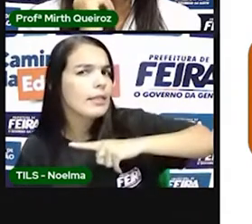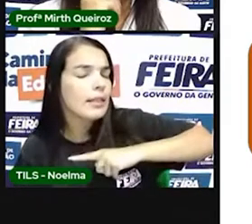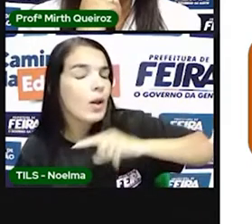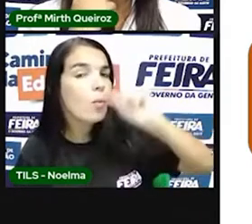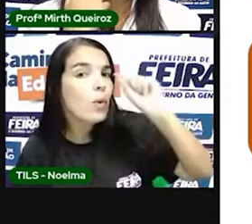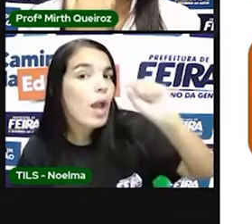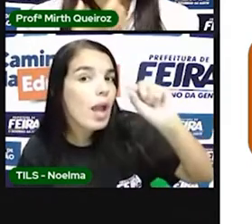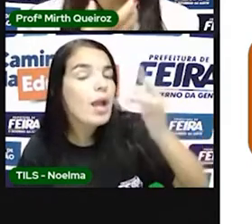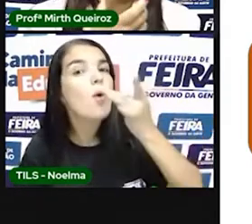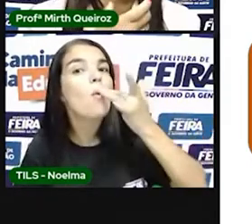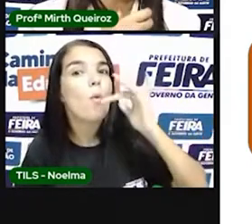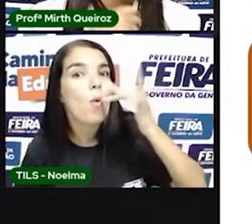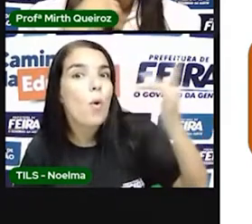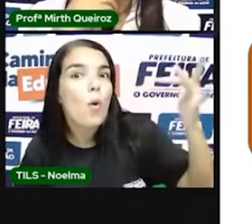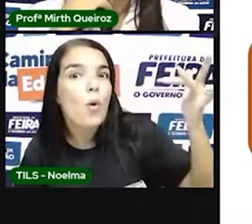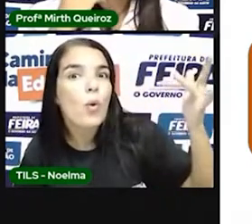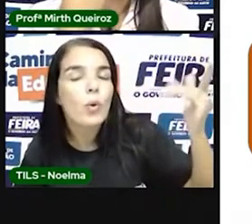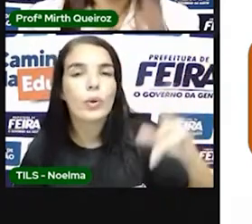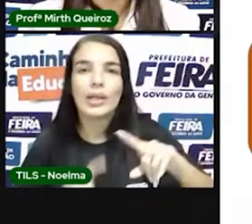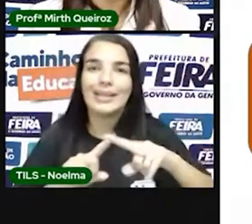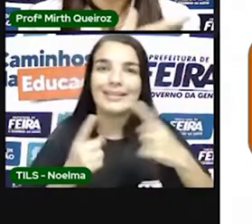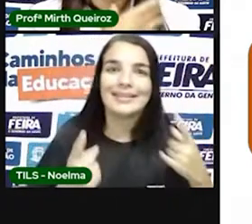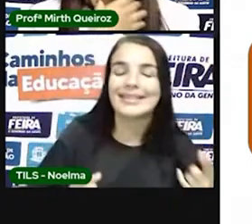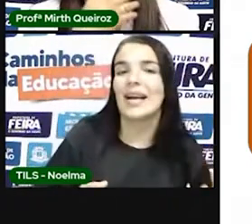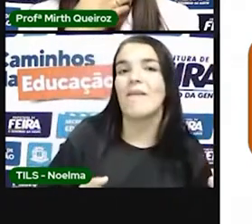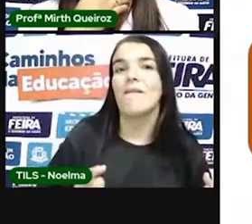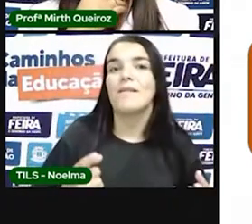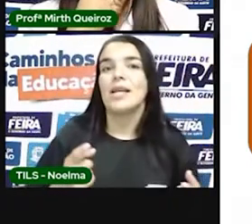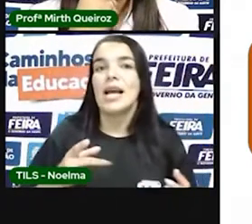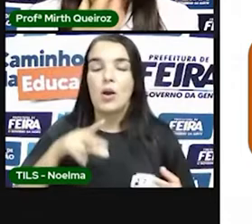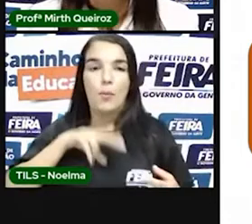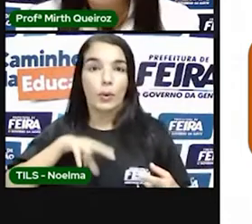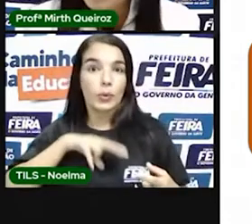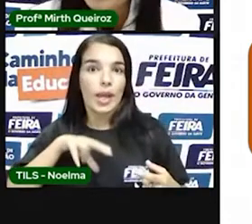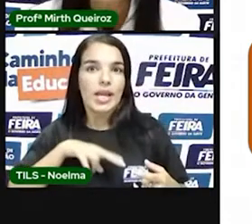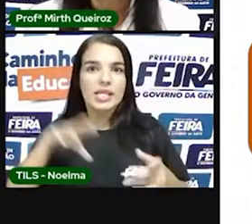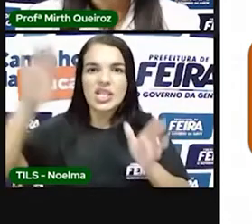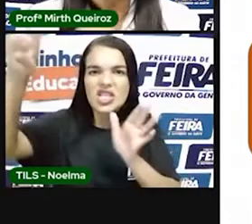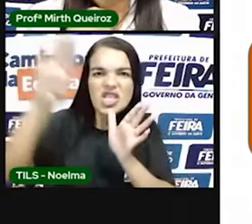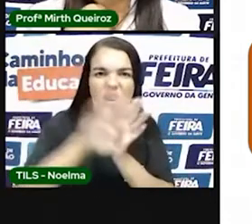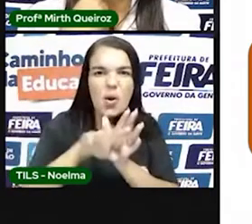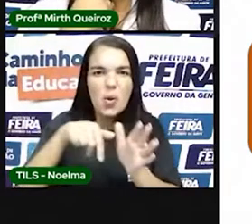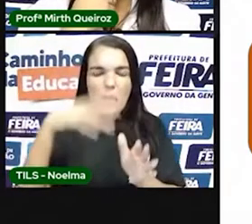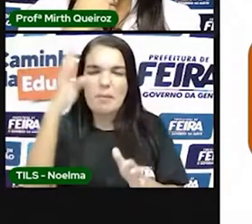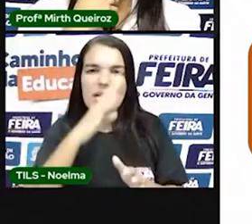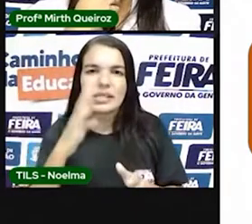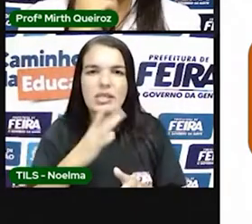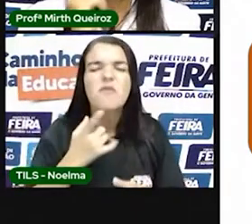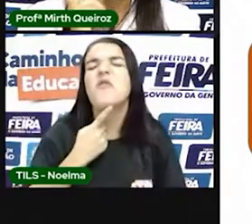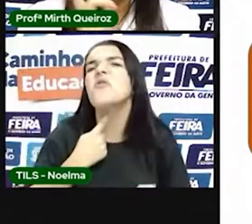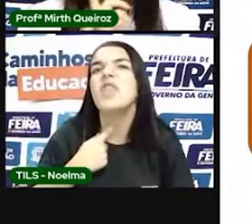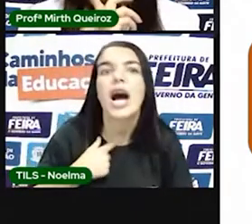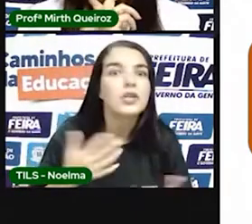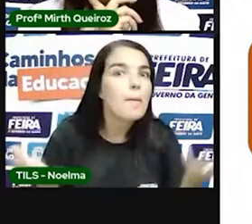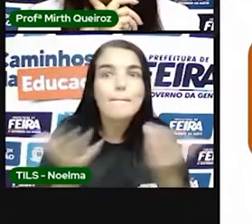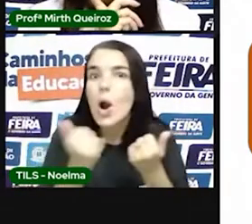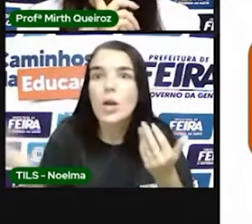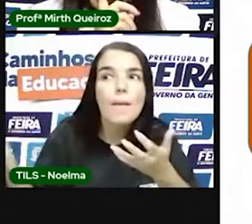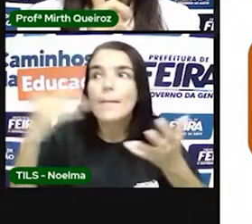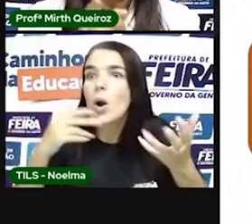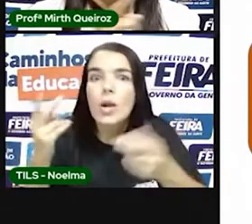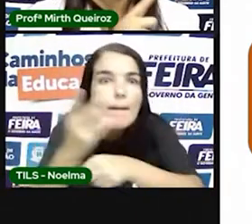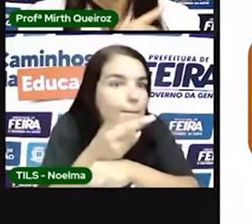criassem uma expectativa, a querer adentrar ali o território para também encontrar o ouro. Isso porque,